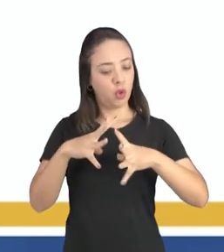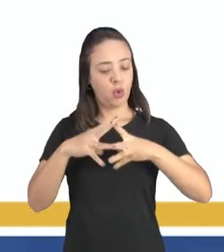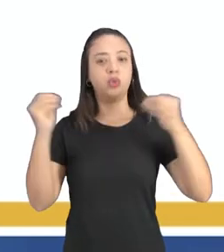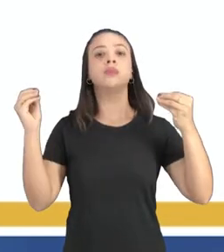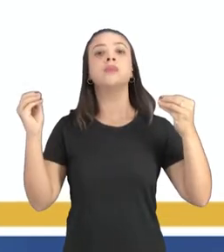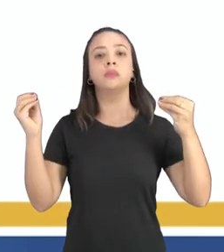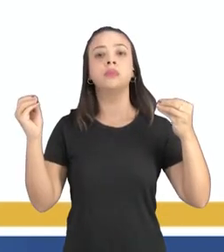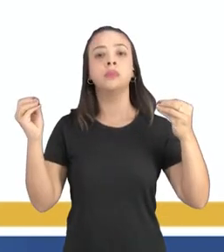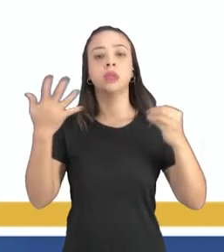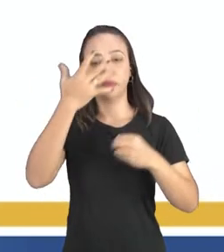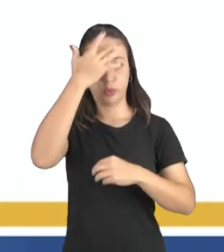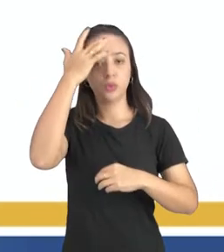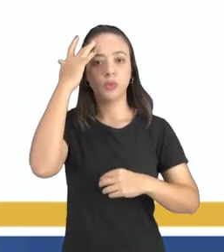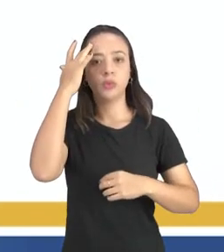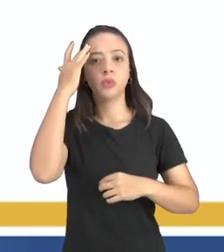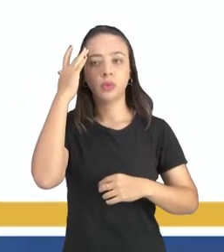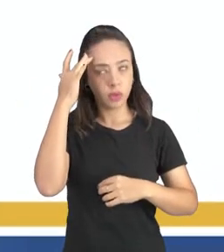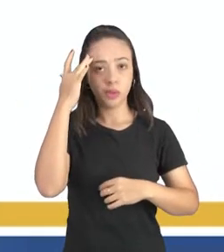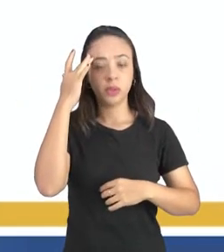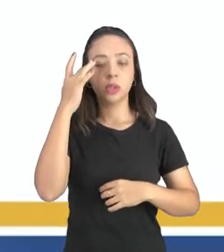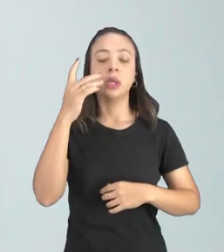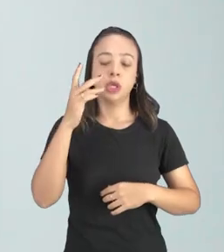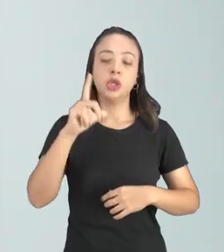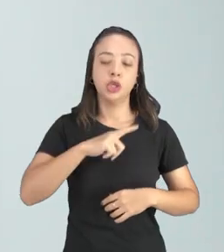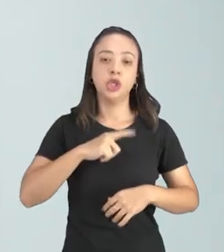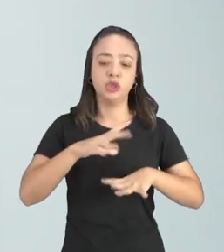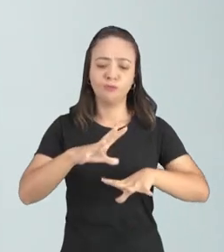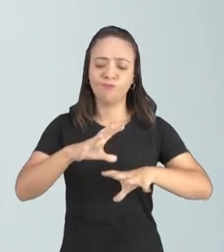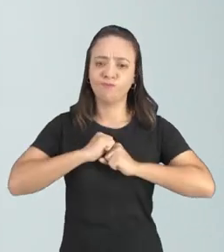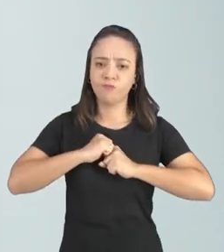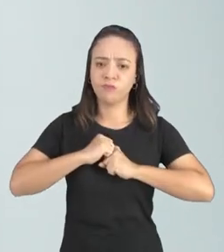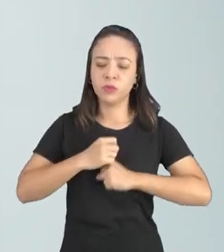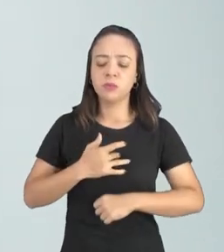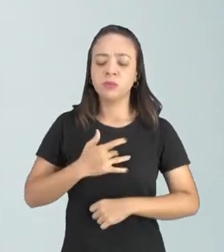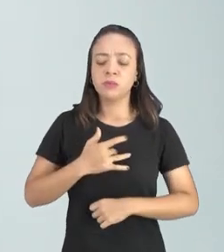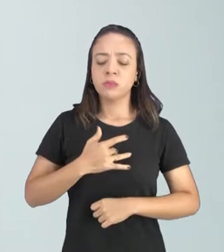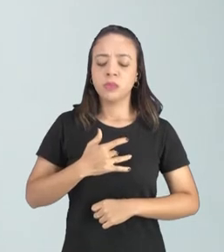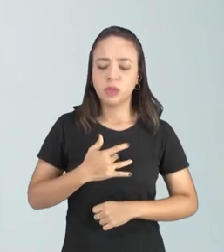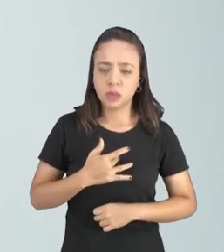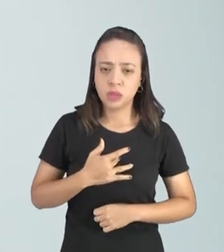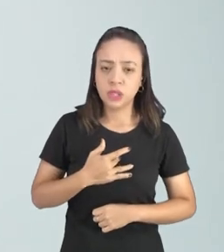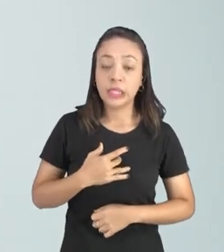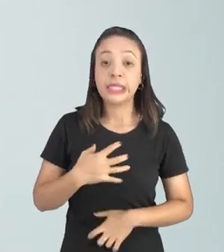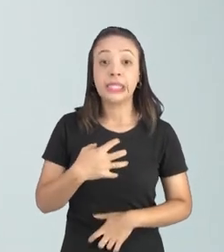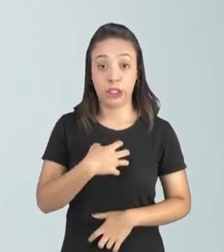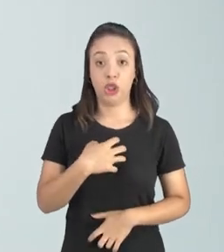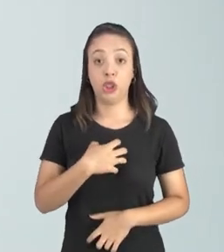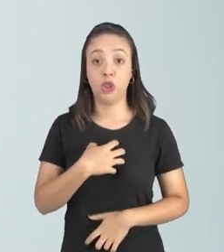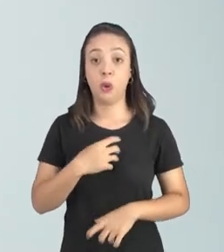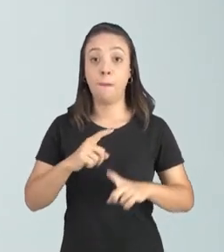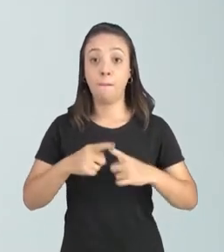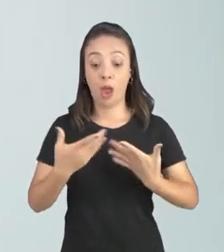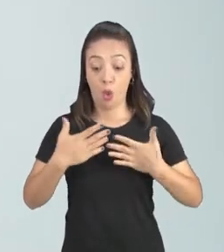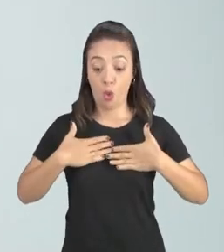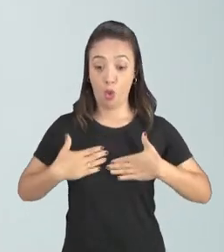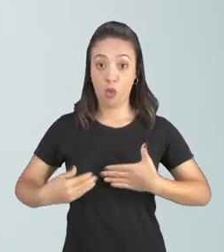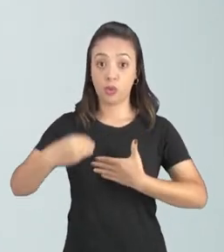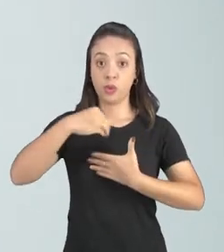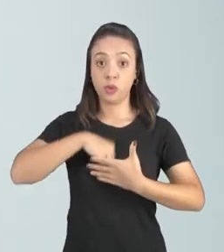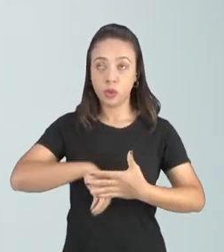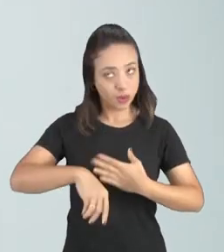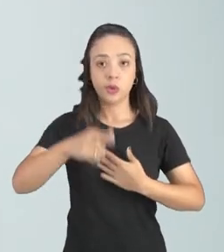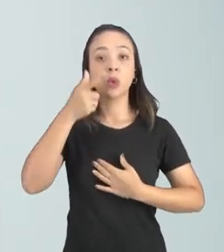pessoas eram infectadas né apresentavam sintomas mas o corpo organismo da pessoa